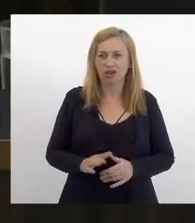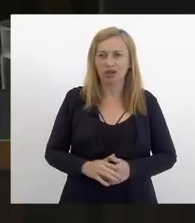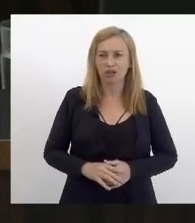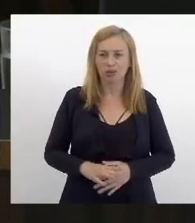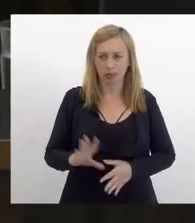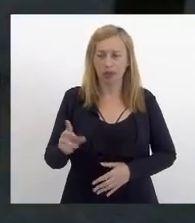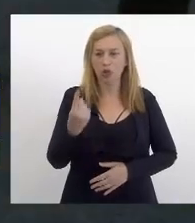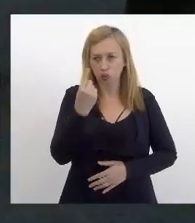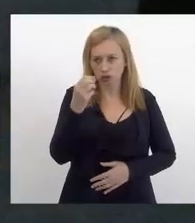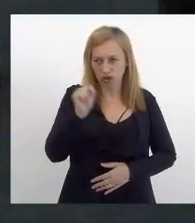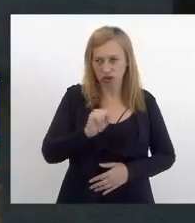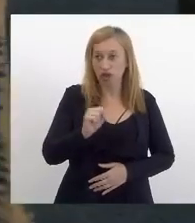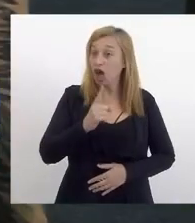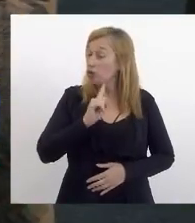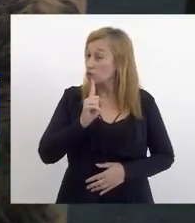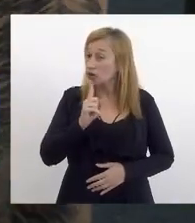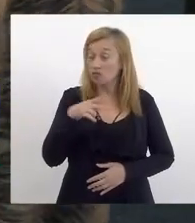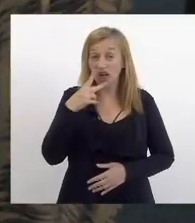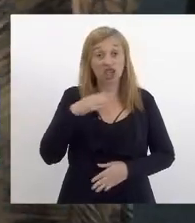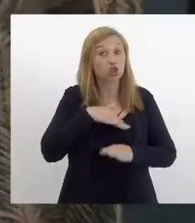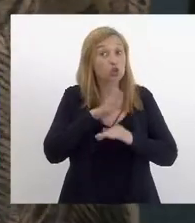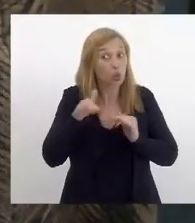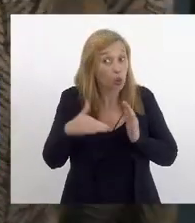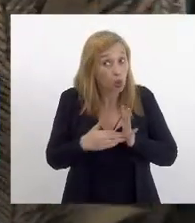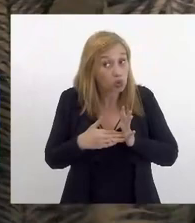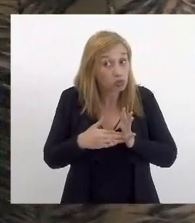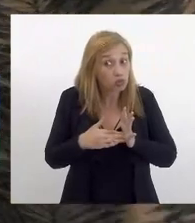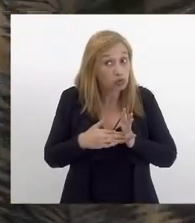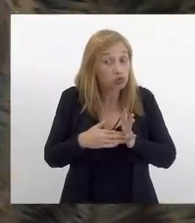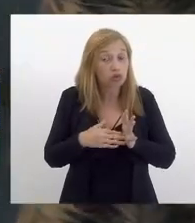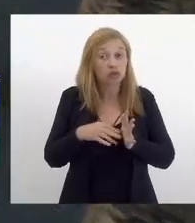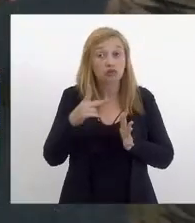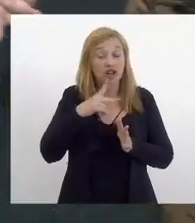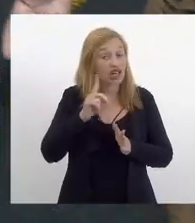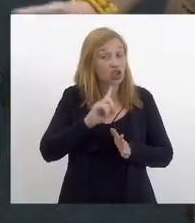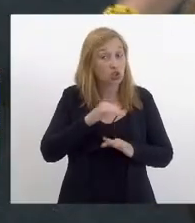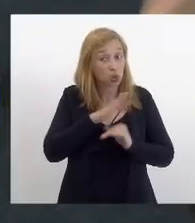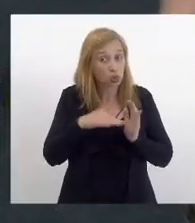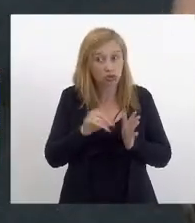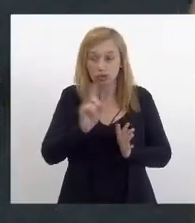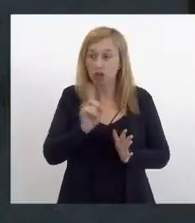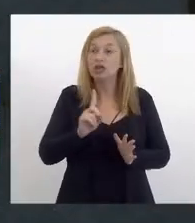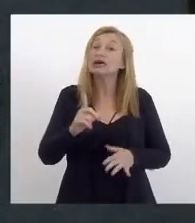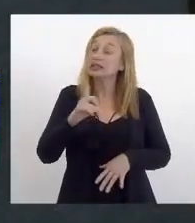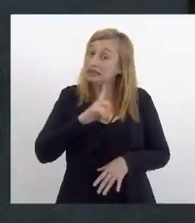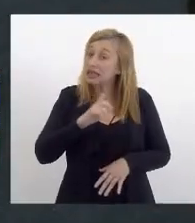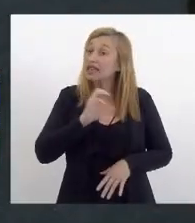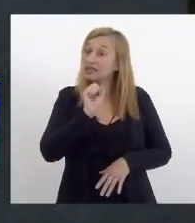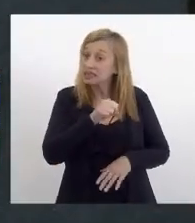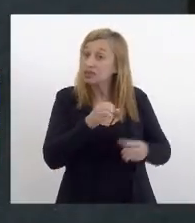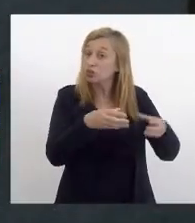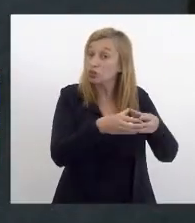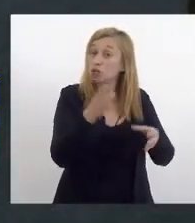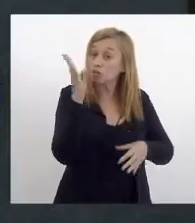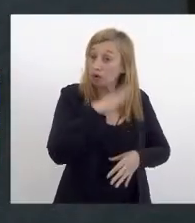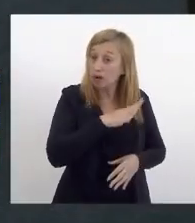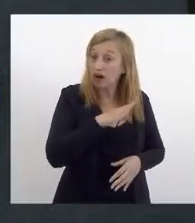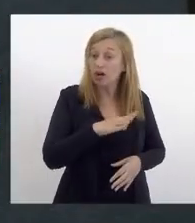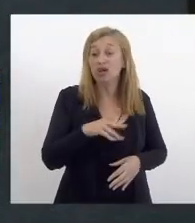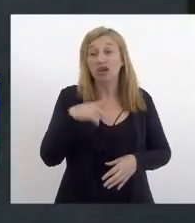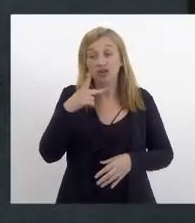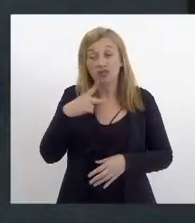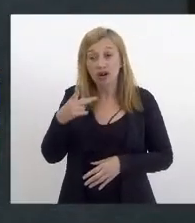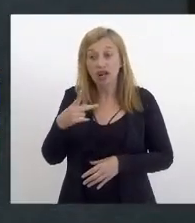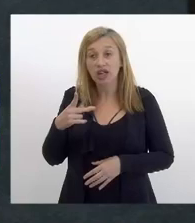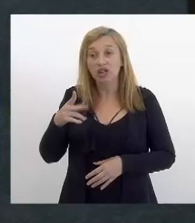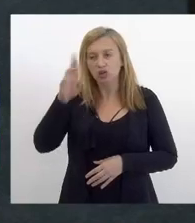segundo um segundo eu não generalizei eu não generalizei não falei que são todos eu falei que existe sim uma banda podre tanto que eu citei desde os